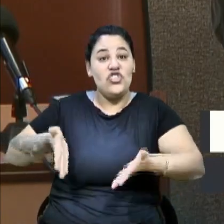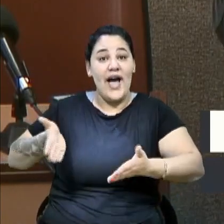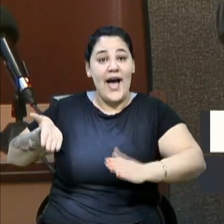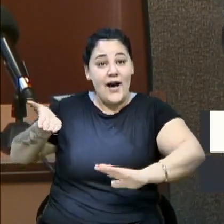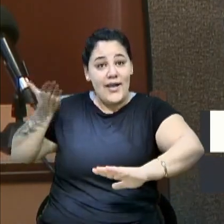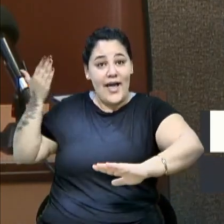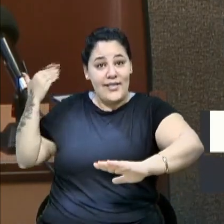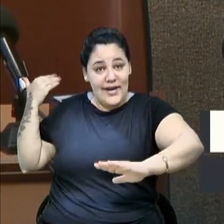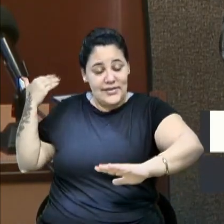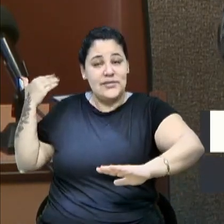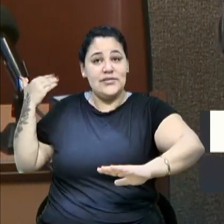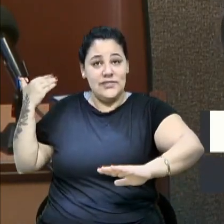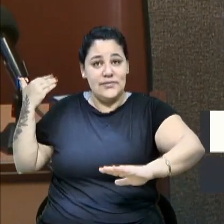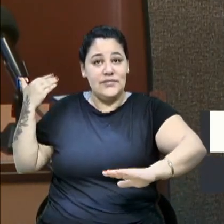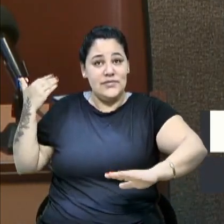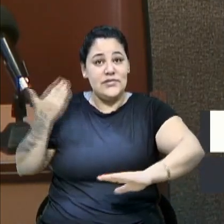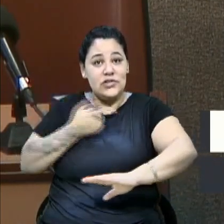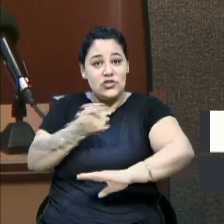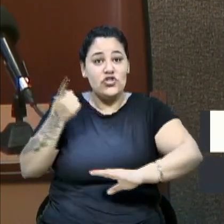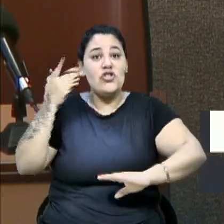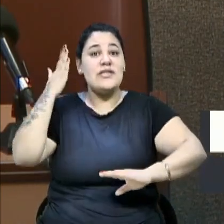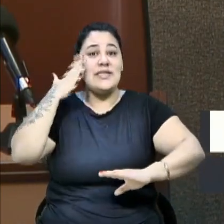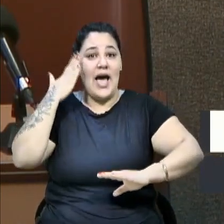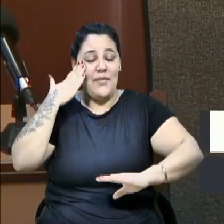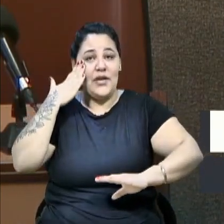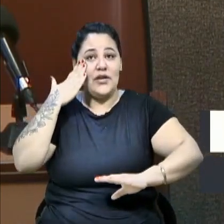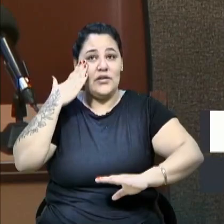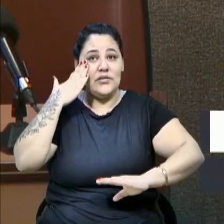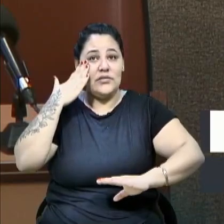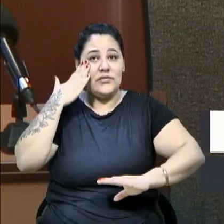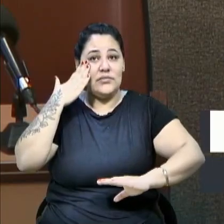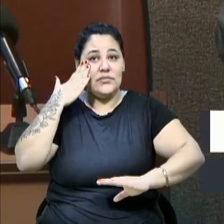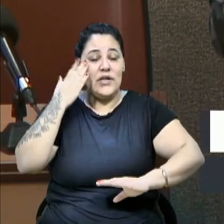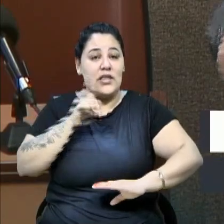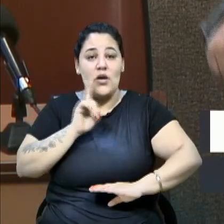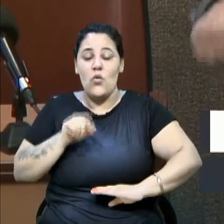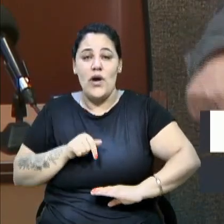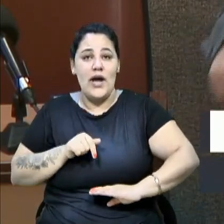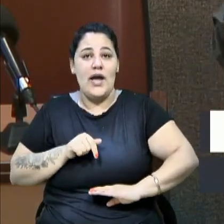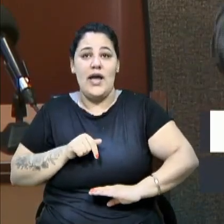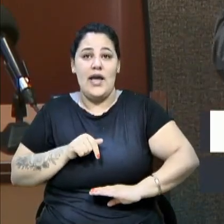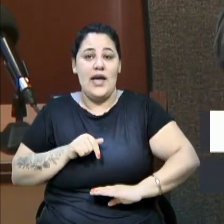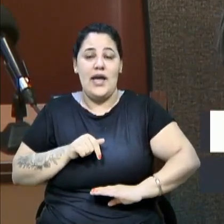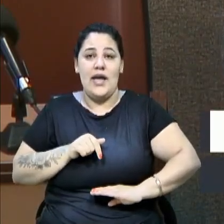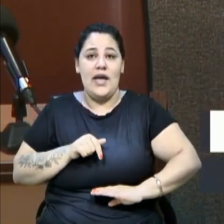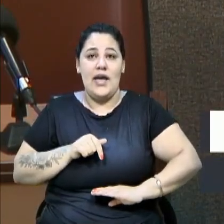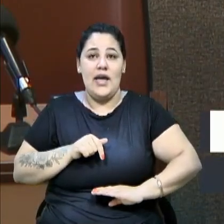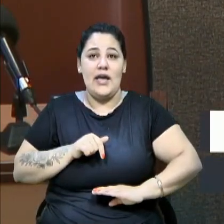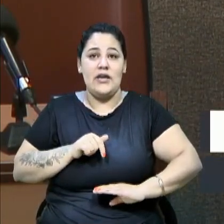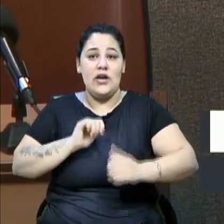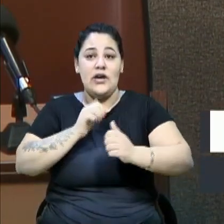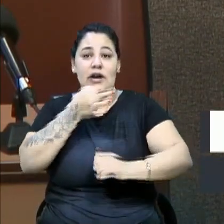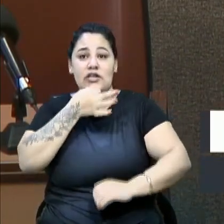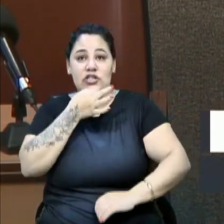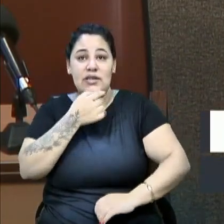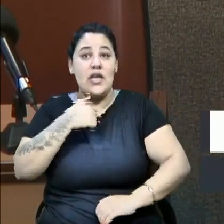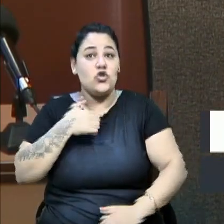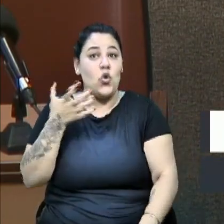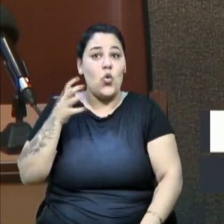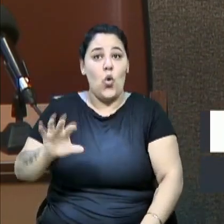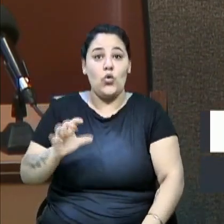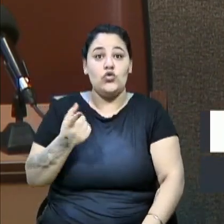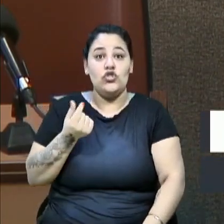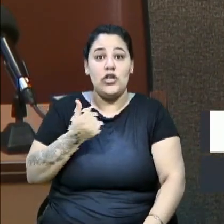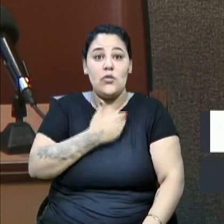isso a gente sabe, não é só juventude, Caxias, eu sou sempre contra dinheiro público em futebol profissional, e serei,